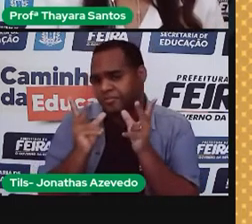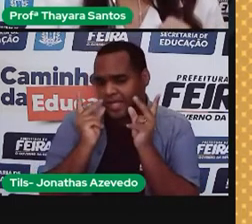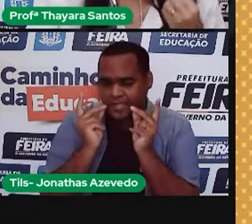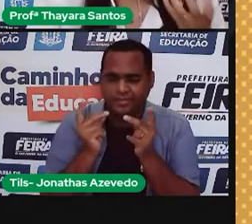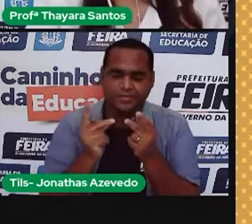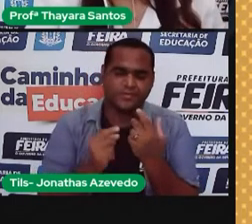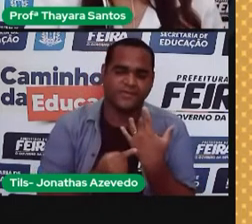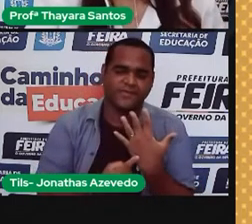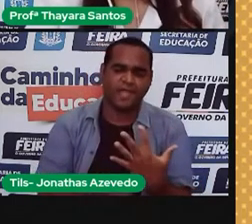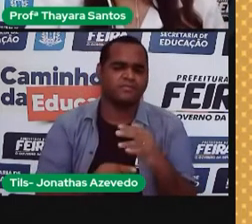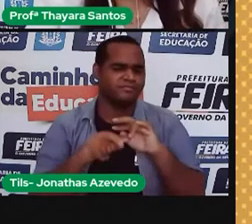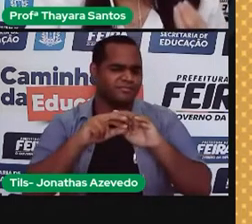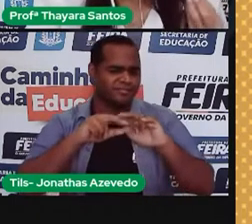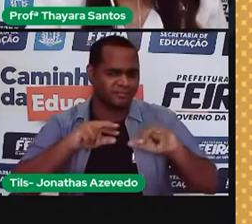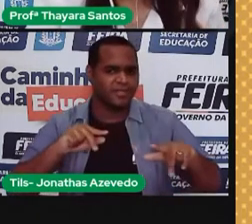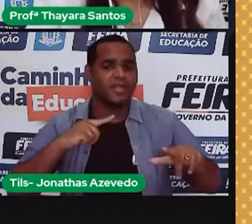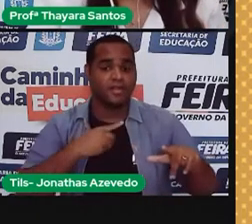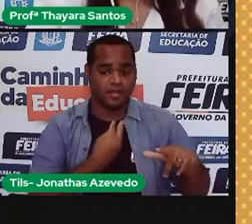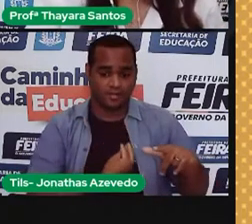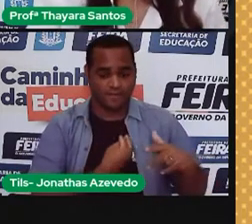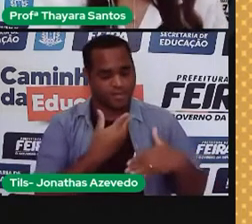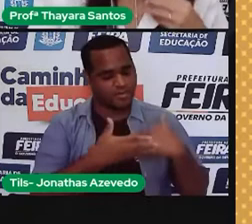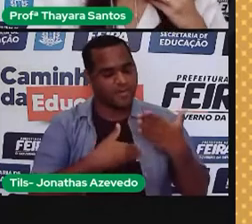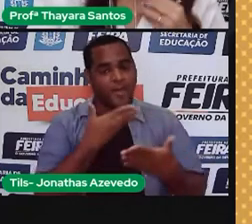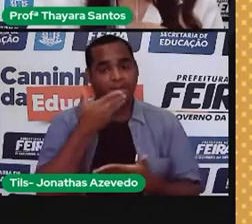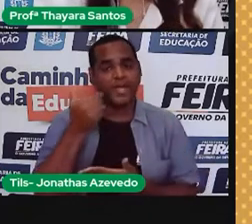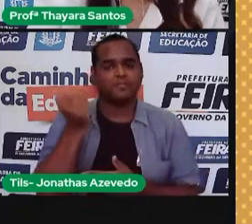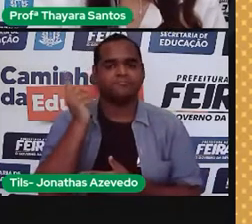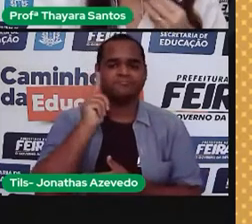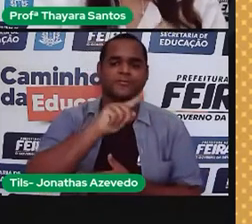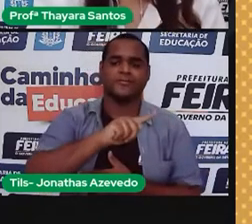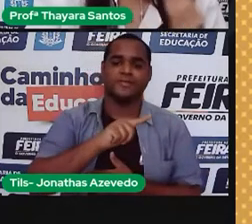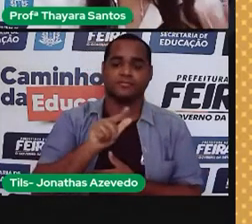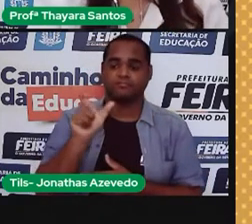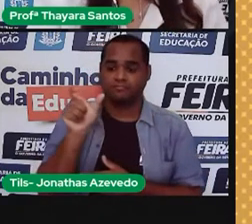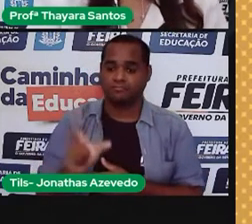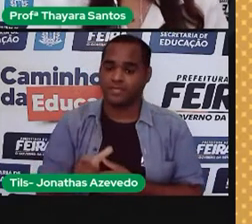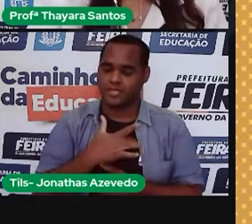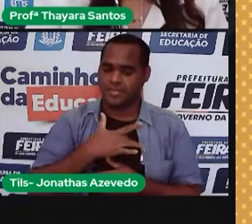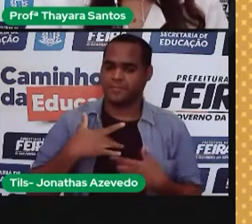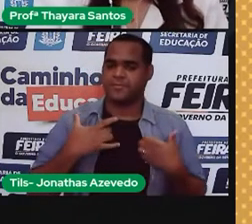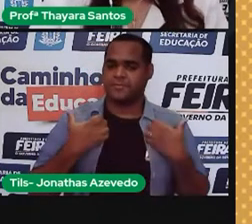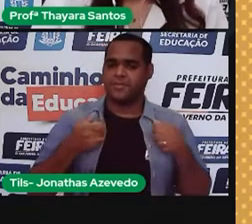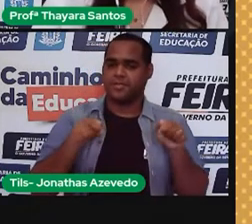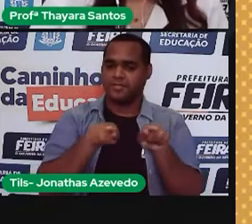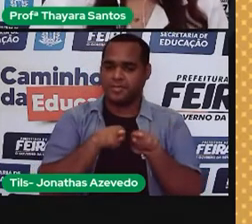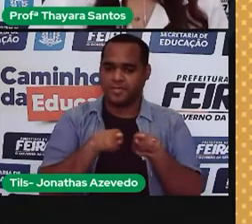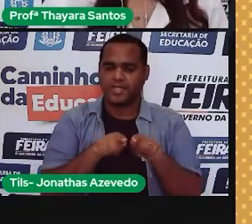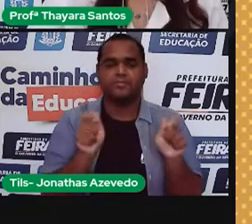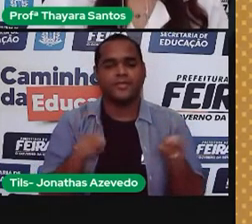que vão melhorar a qualidade de vida daquela pessoa, melhorar a condição de saúde daquela pessoa.